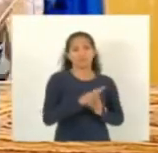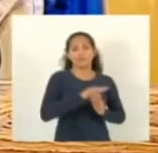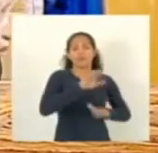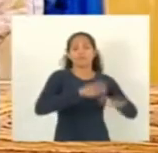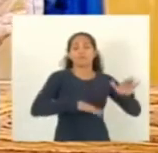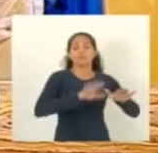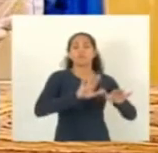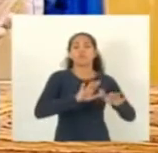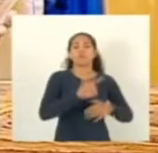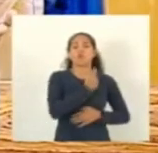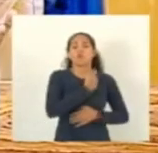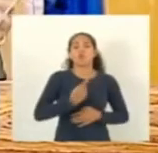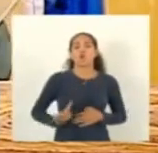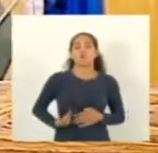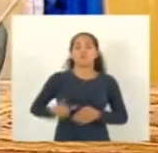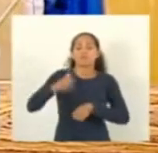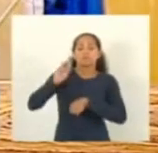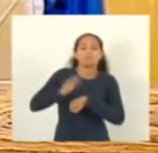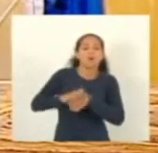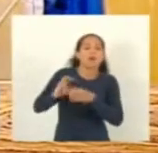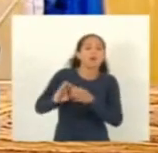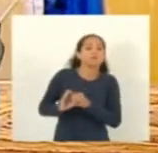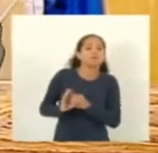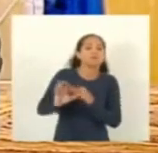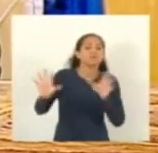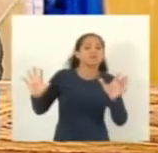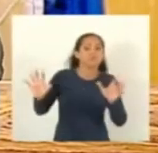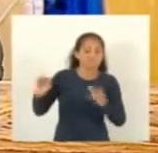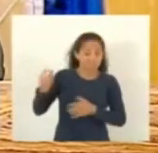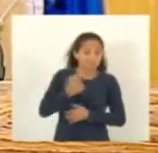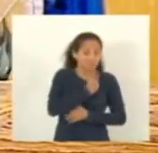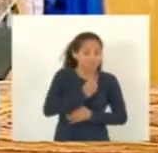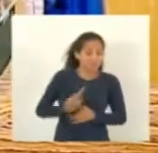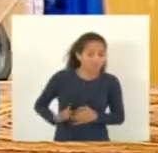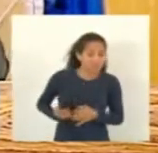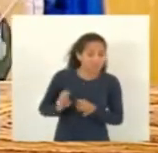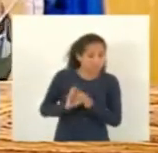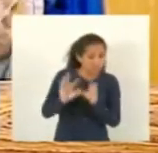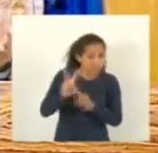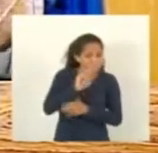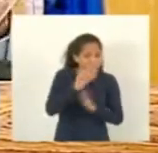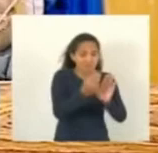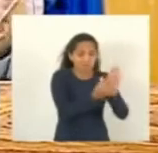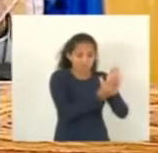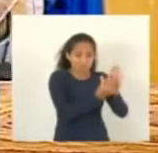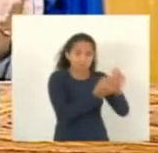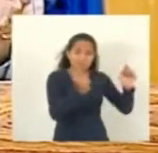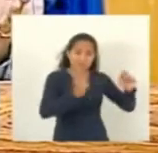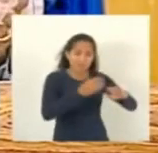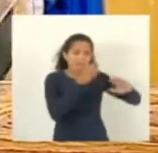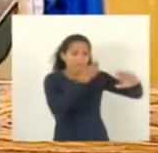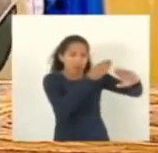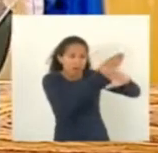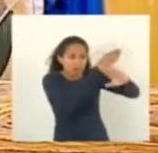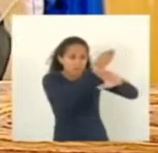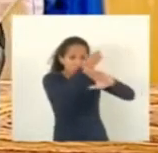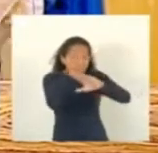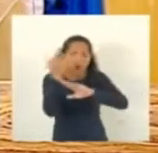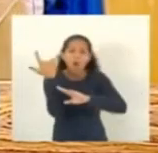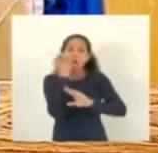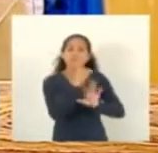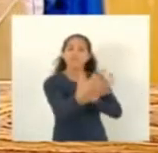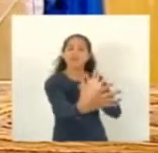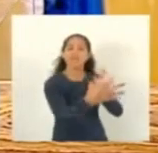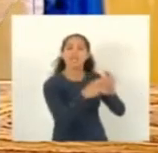autorização do governo do Estado. Então, se o governo do Estado autorizar, a Cezan tem condições de fazer, especialmente